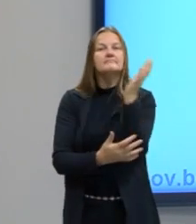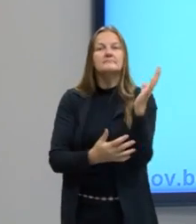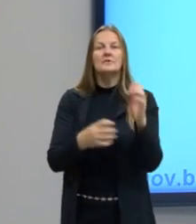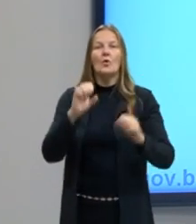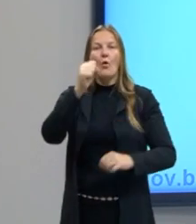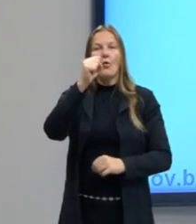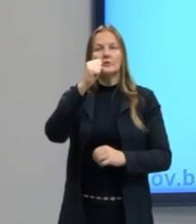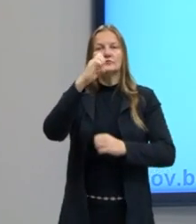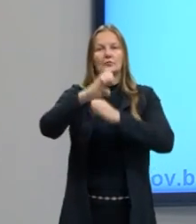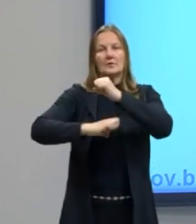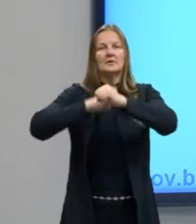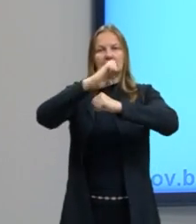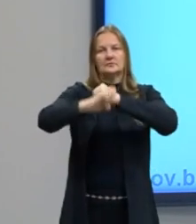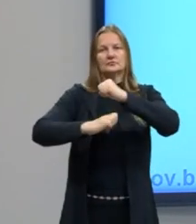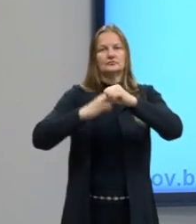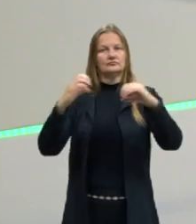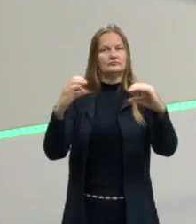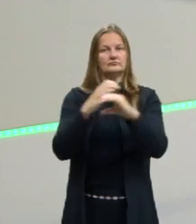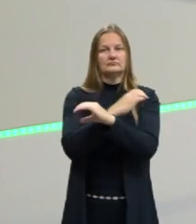oito elétrons.